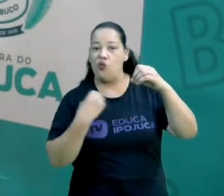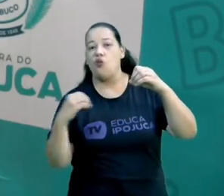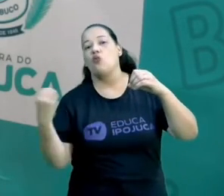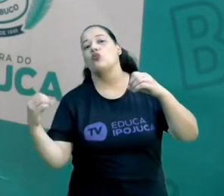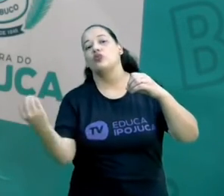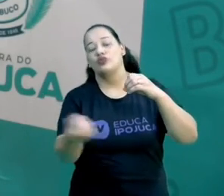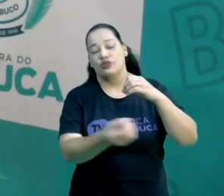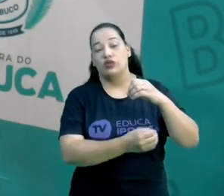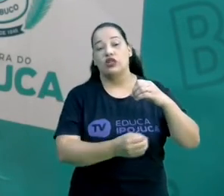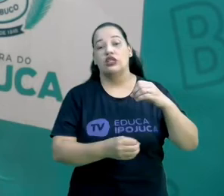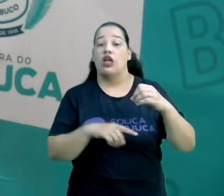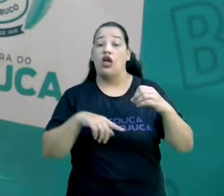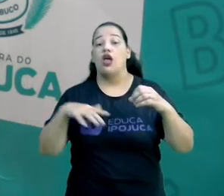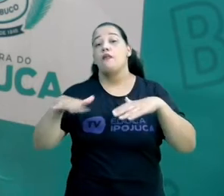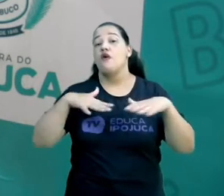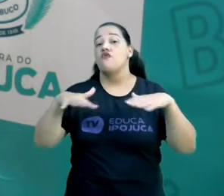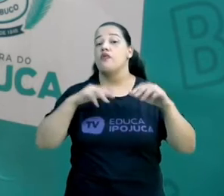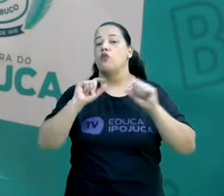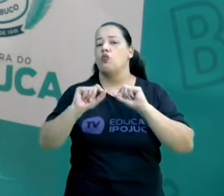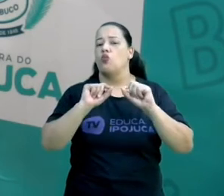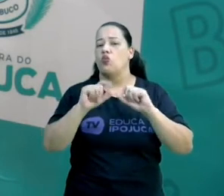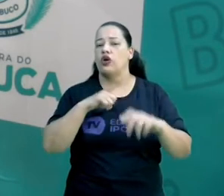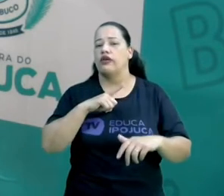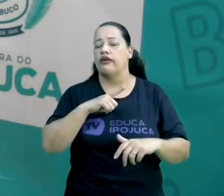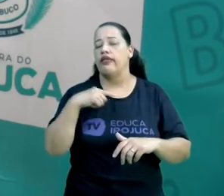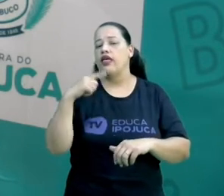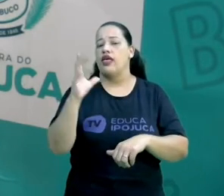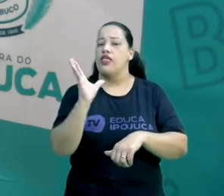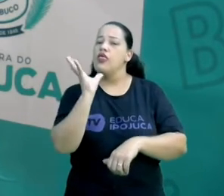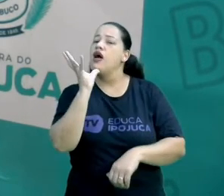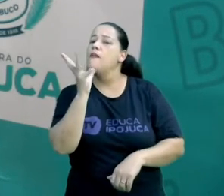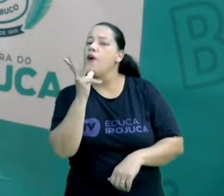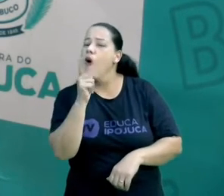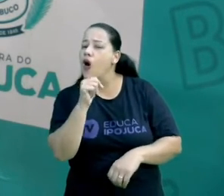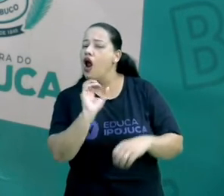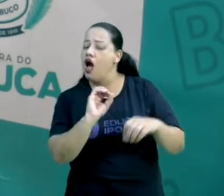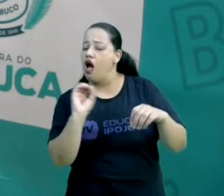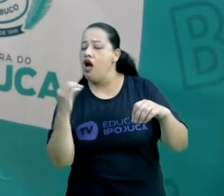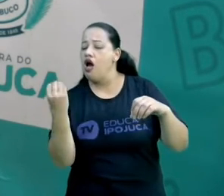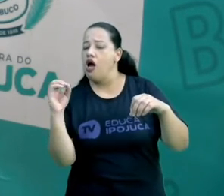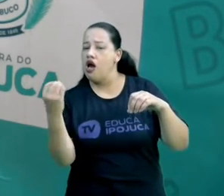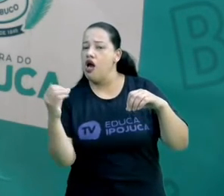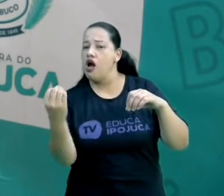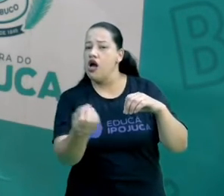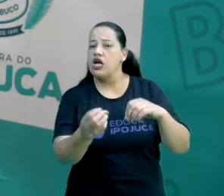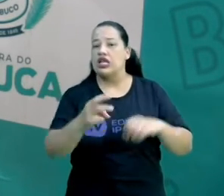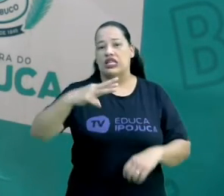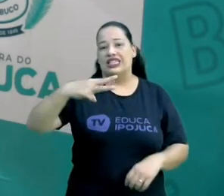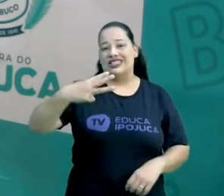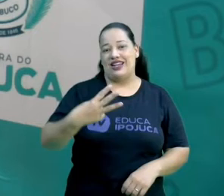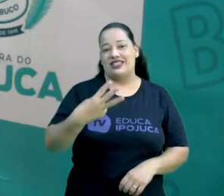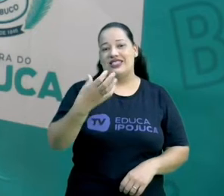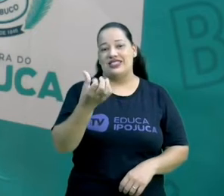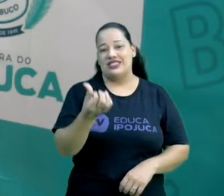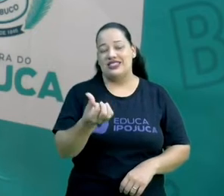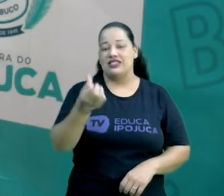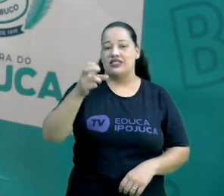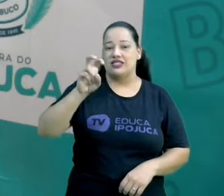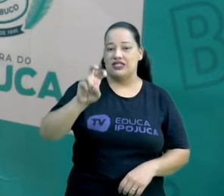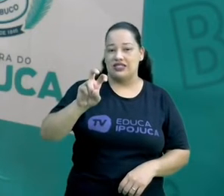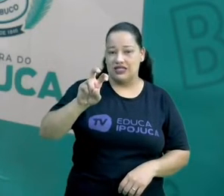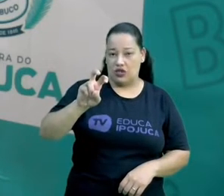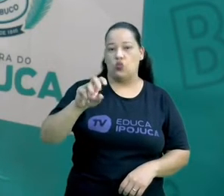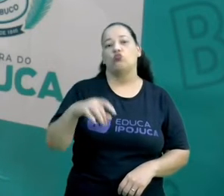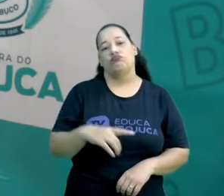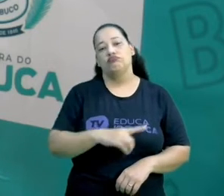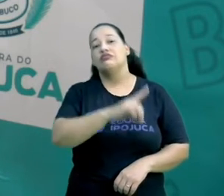certo? Esse movimento, ele dura aproximadamente 365 dias